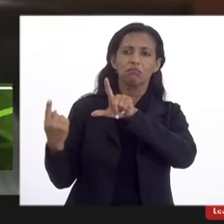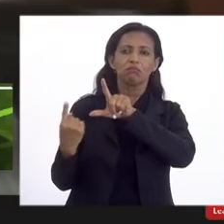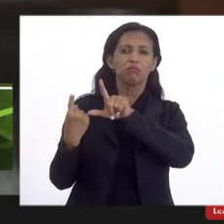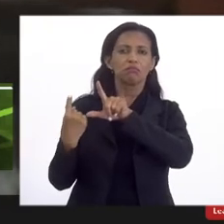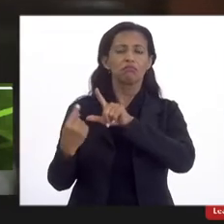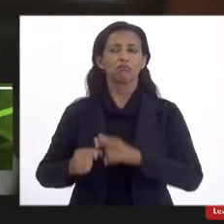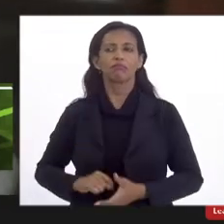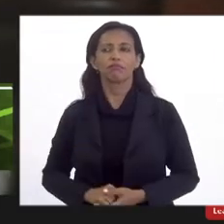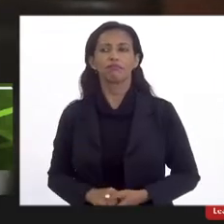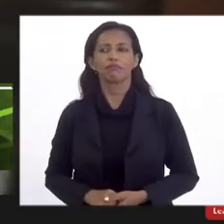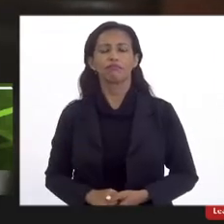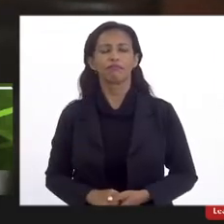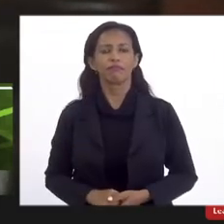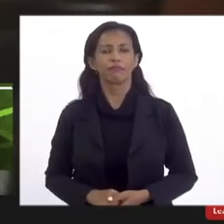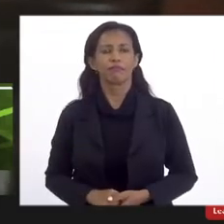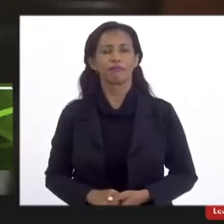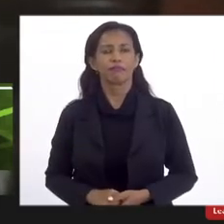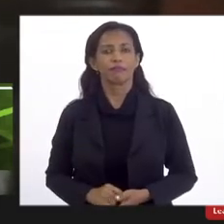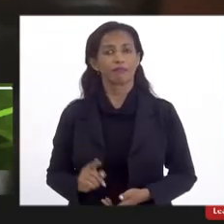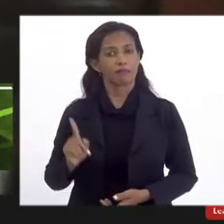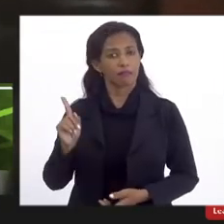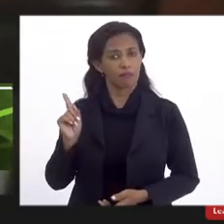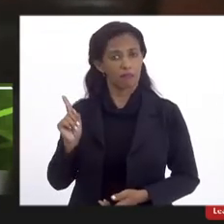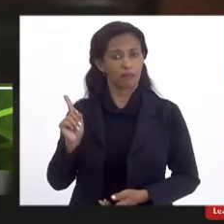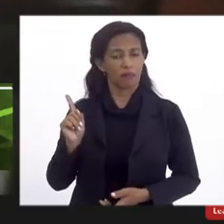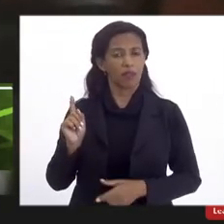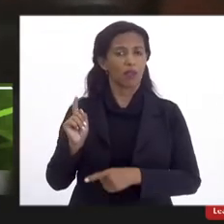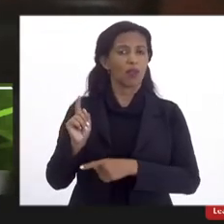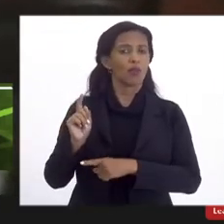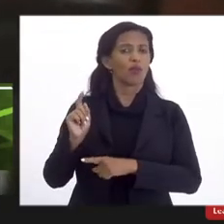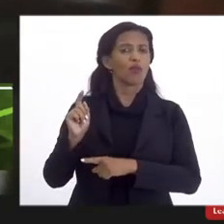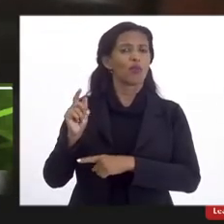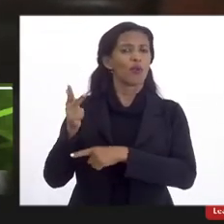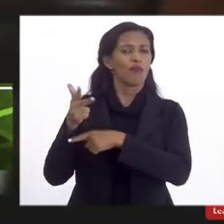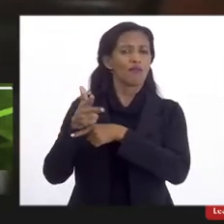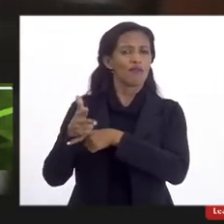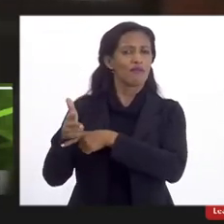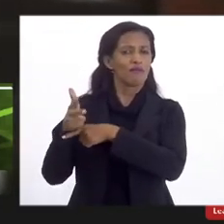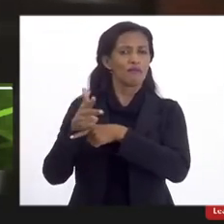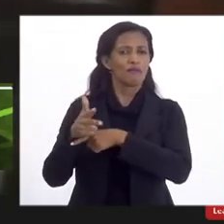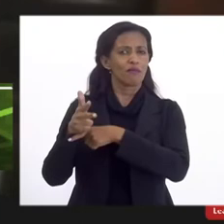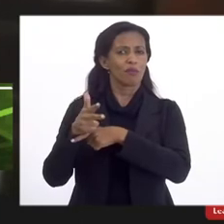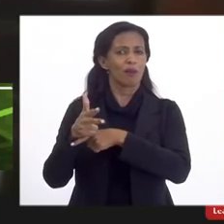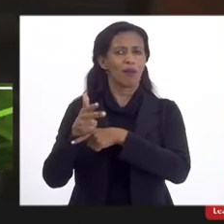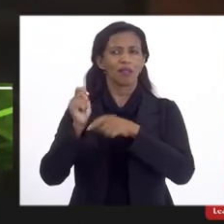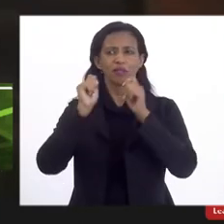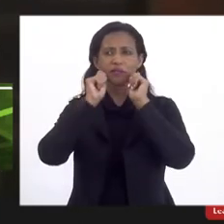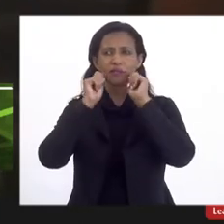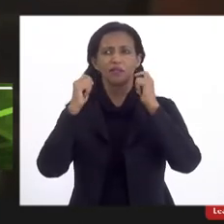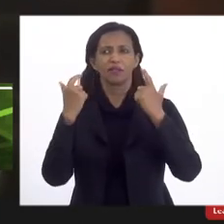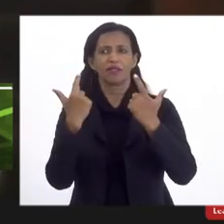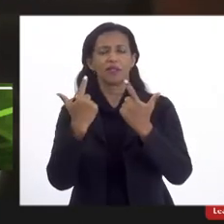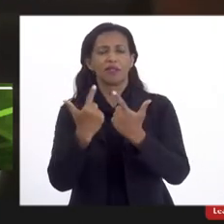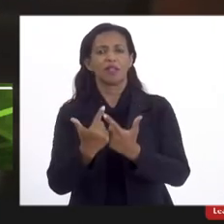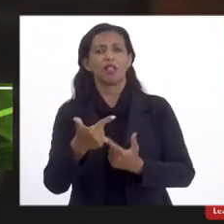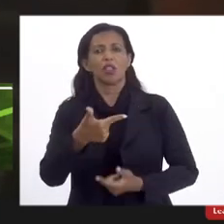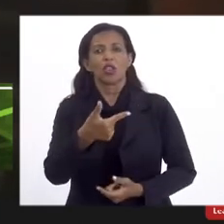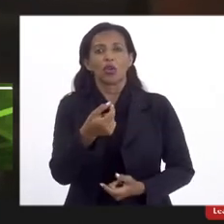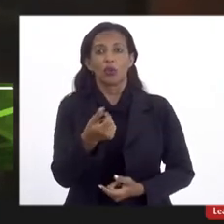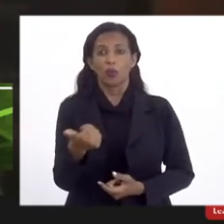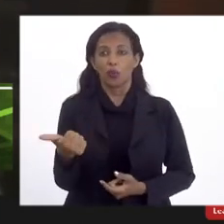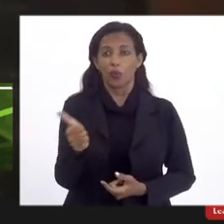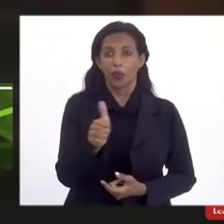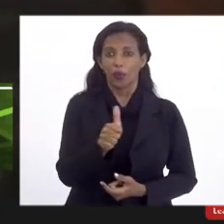Essa foto aqui foi uma filmagem na audiência pública na Alerj no ano 2011.